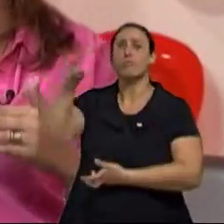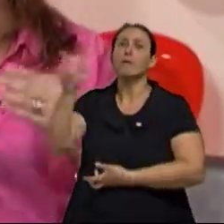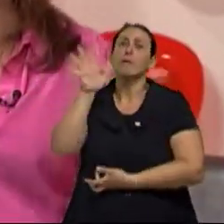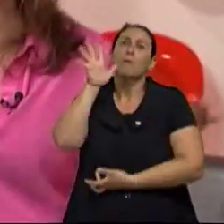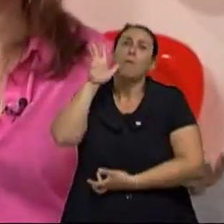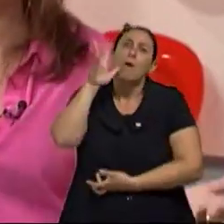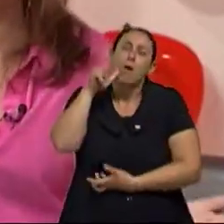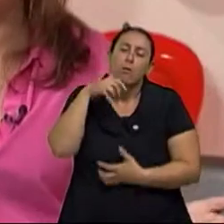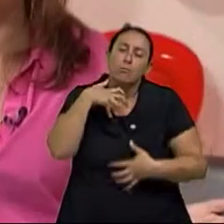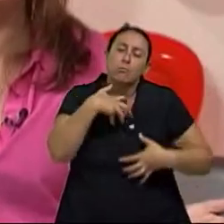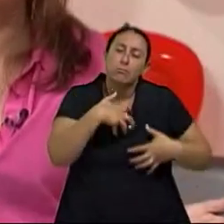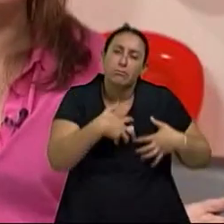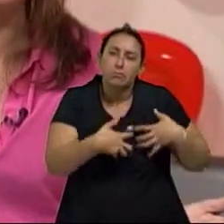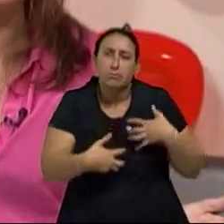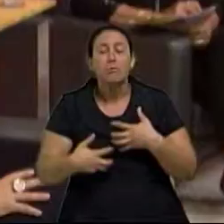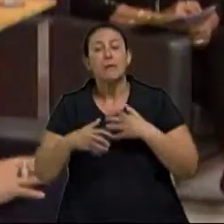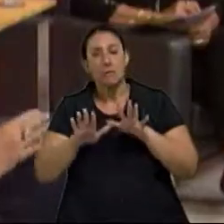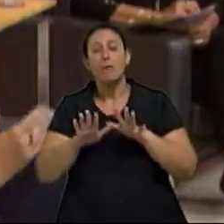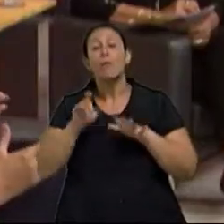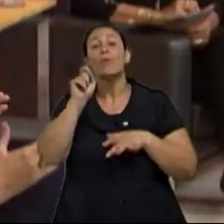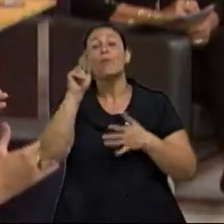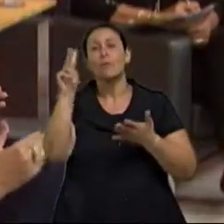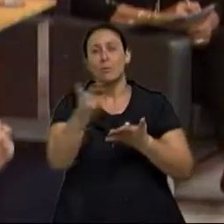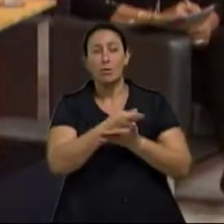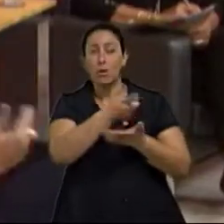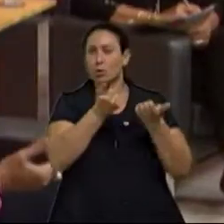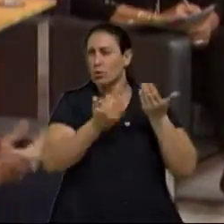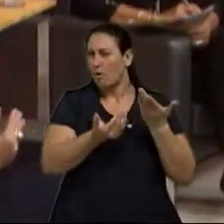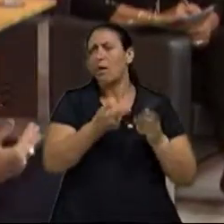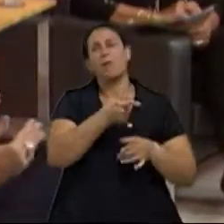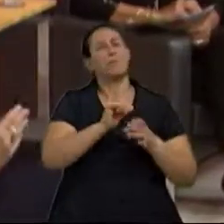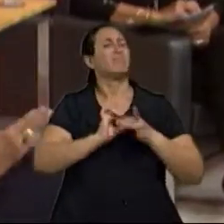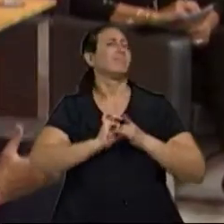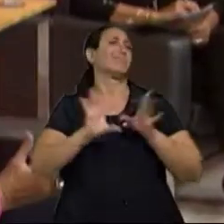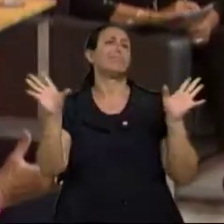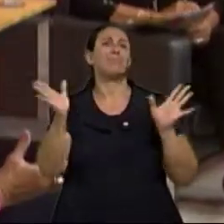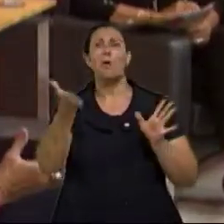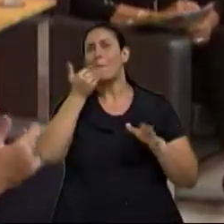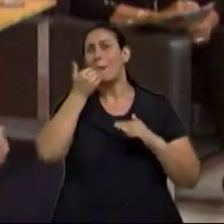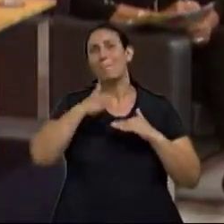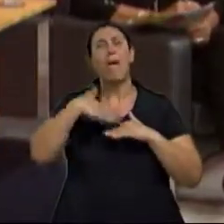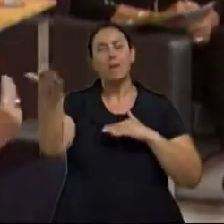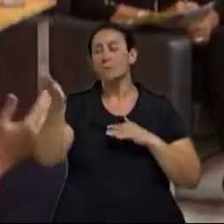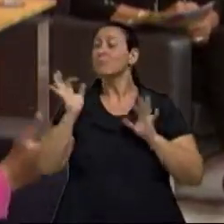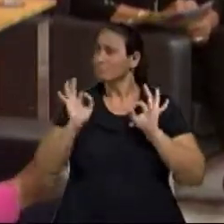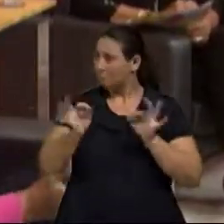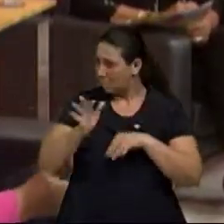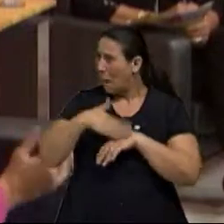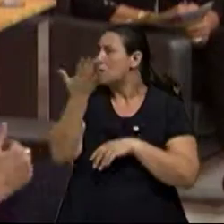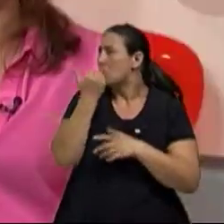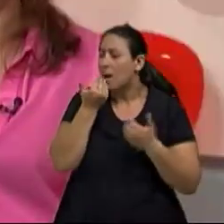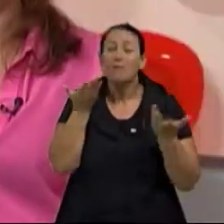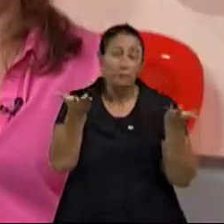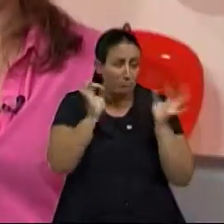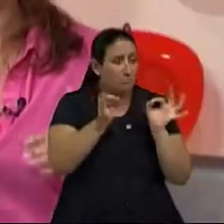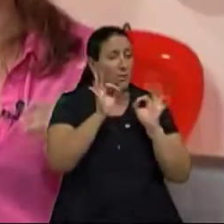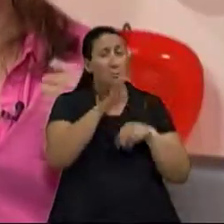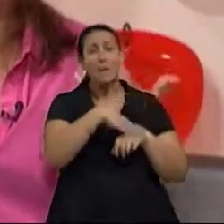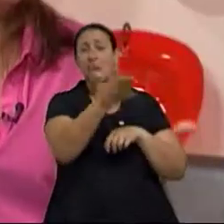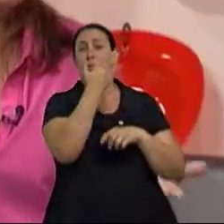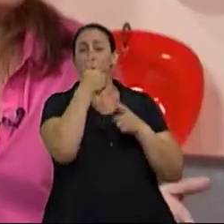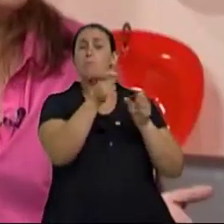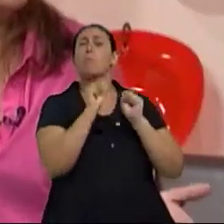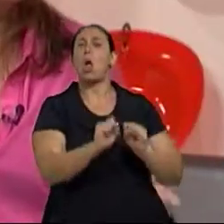Então, assim, a ele é permitido mais coisas, a um jovem, a ele é permitido... Até maior quantidade. É, mas um excesso aqui e ali,